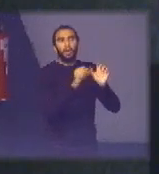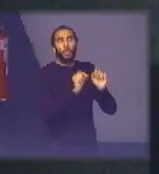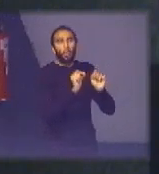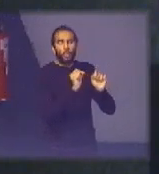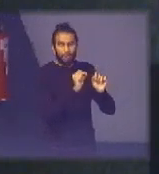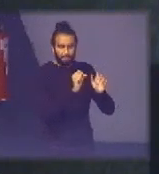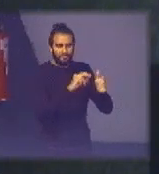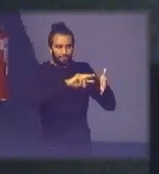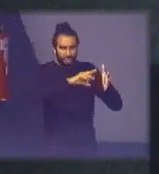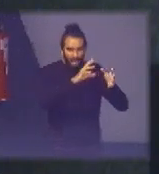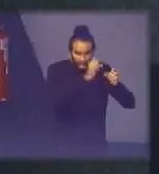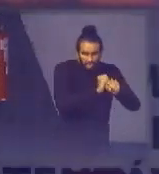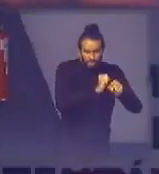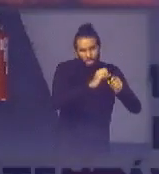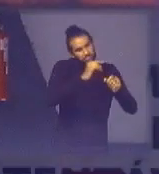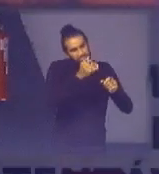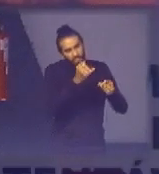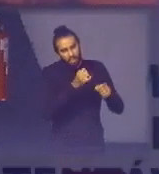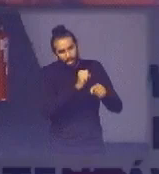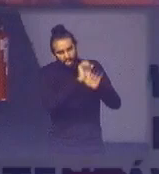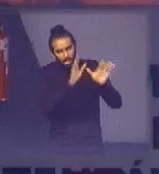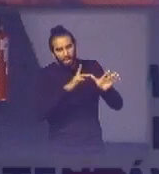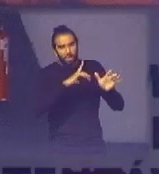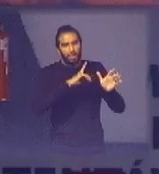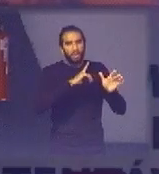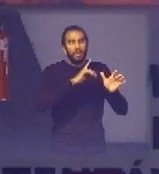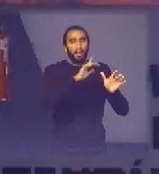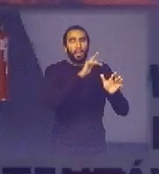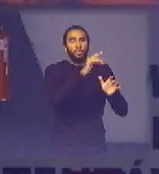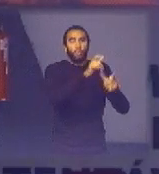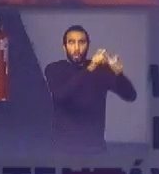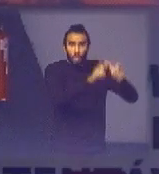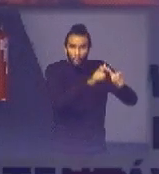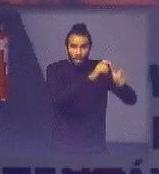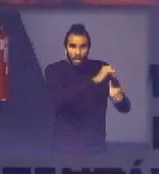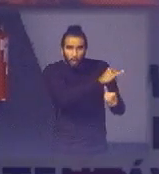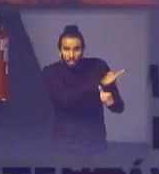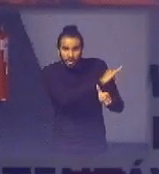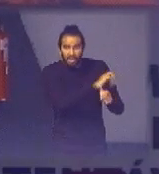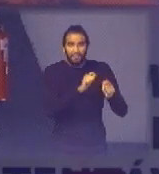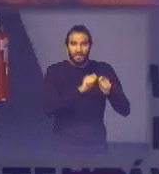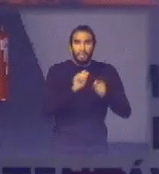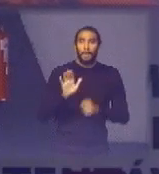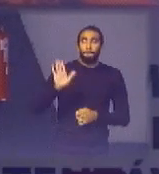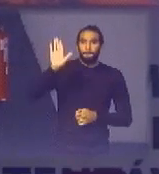percentual lógico fração de municípios do Rio de Janeiro que fazem pregão eletrônico